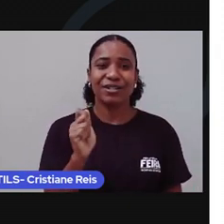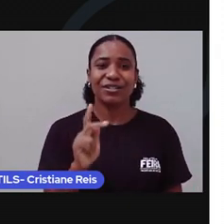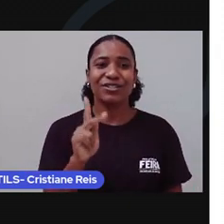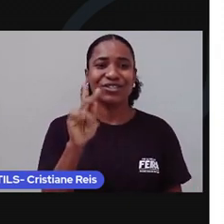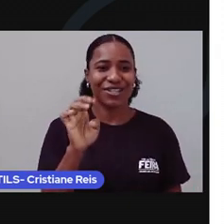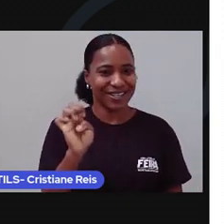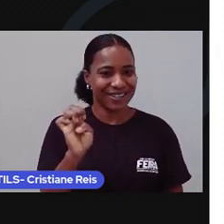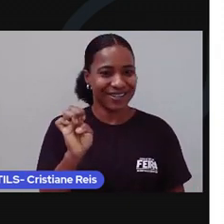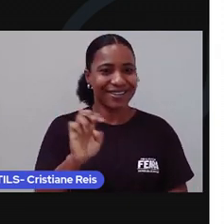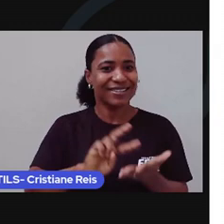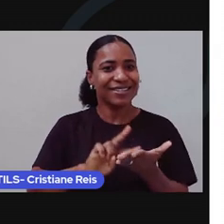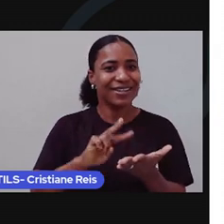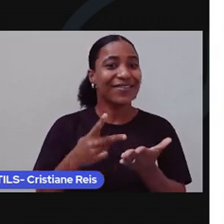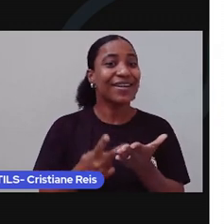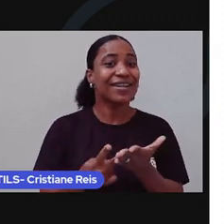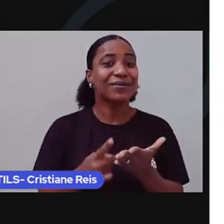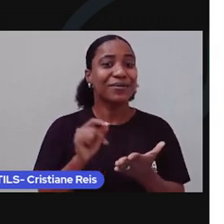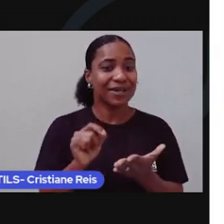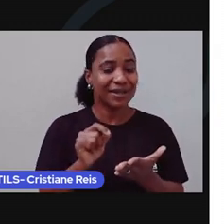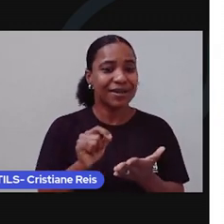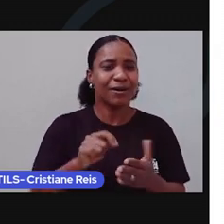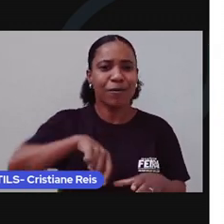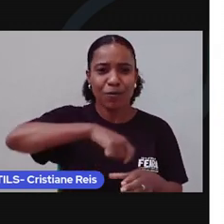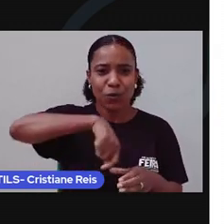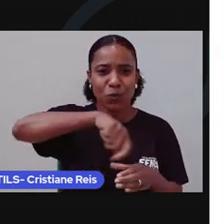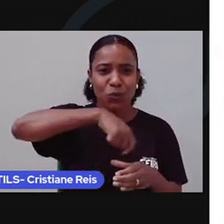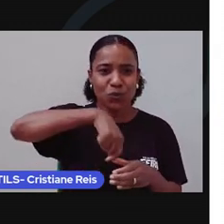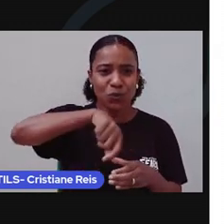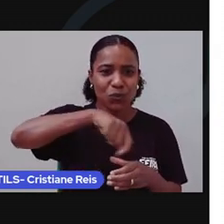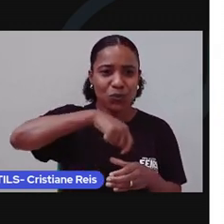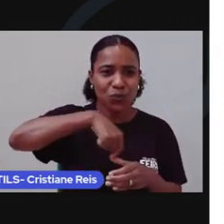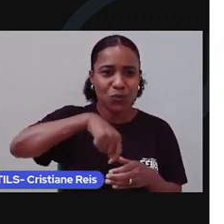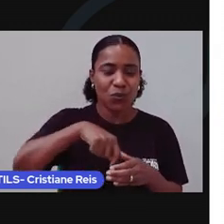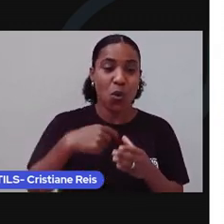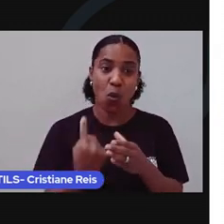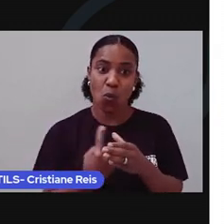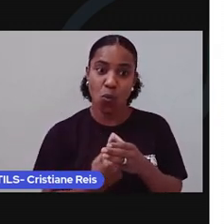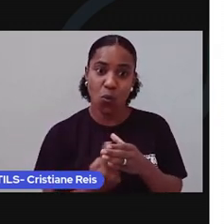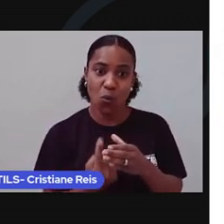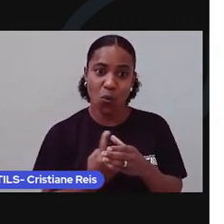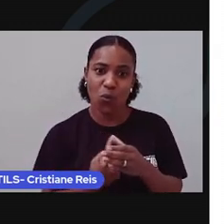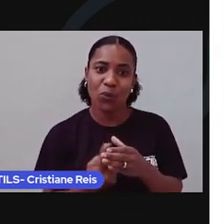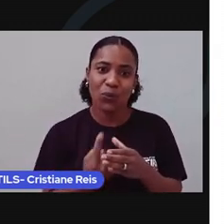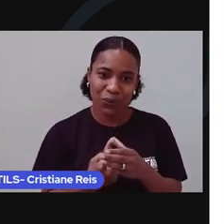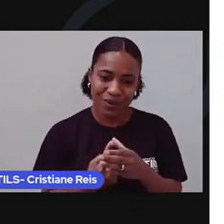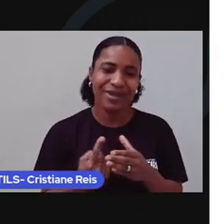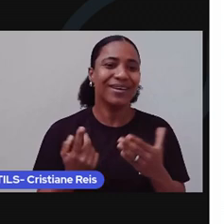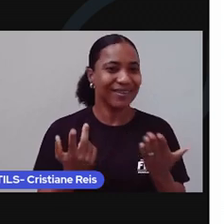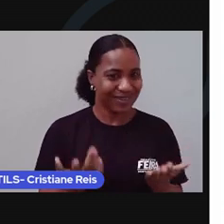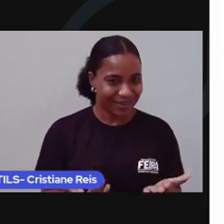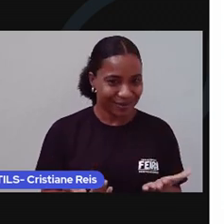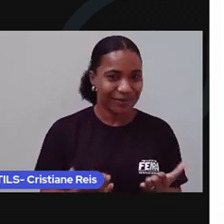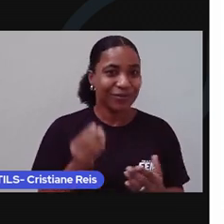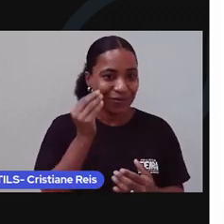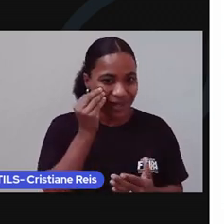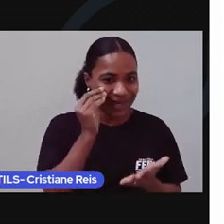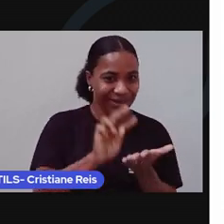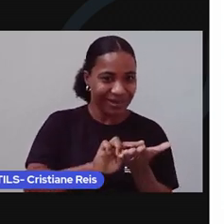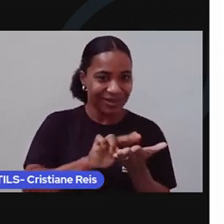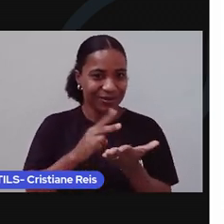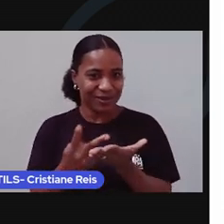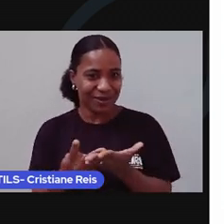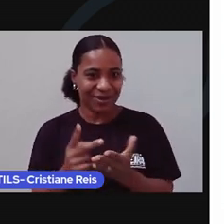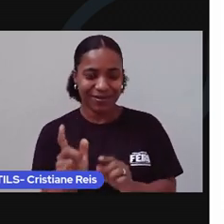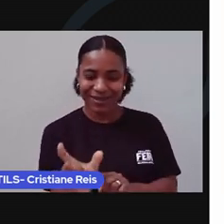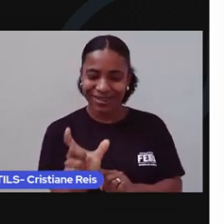Assim, a composição das palavras que dão nome à bebida remete à forma como ela é preparada. Mas chega de falar de